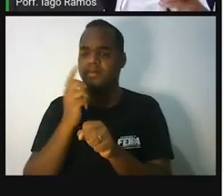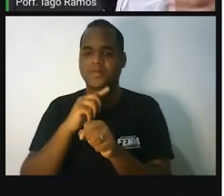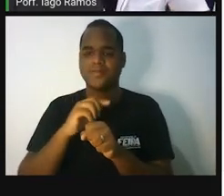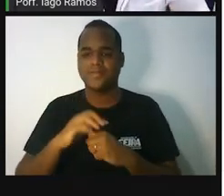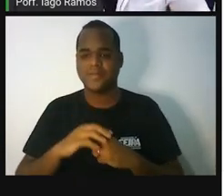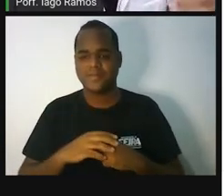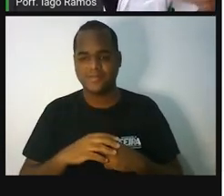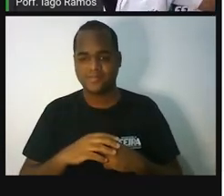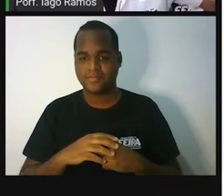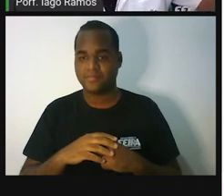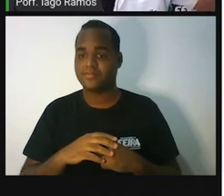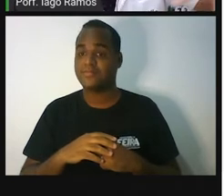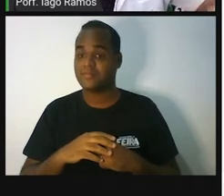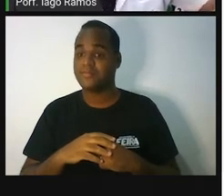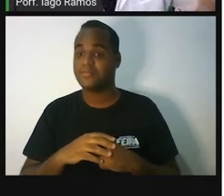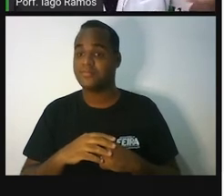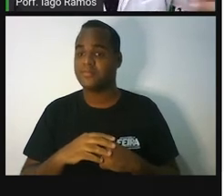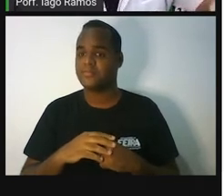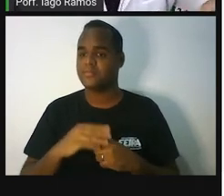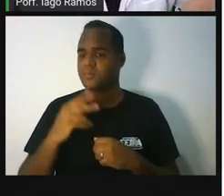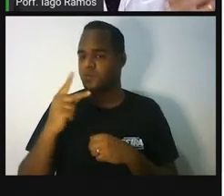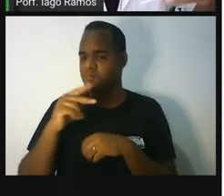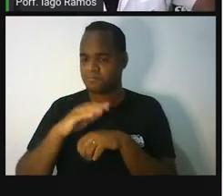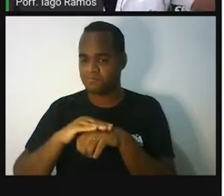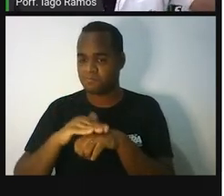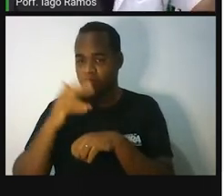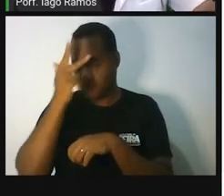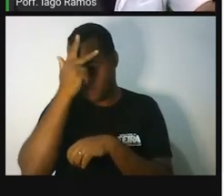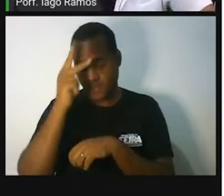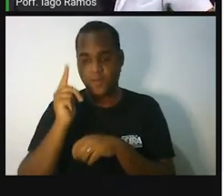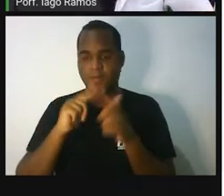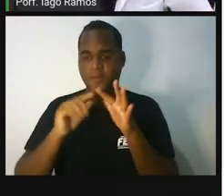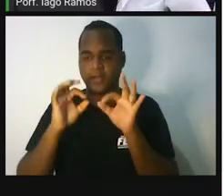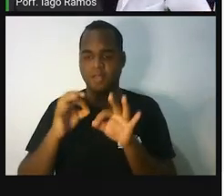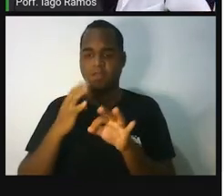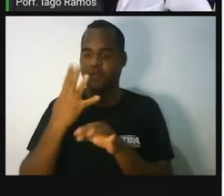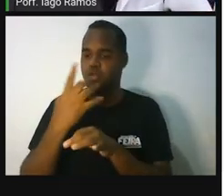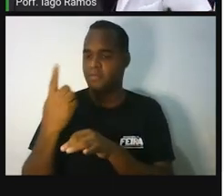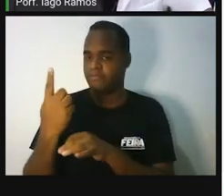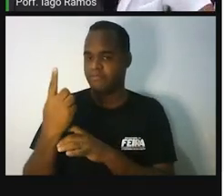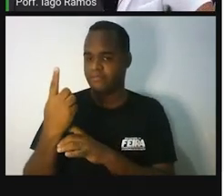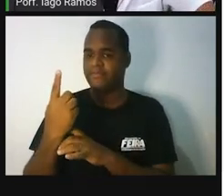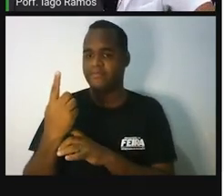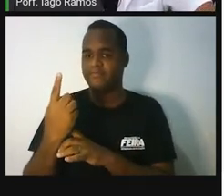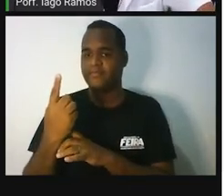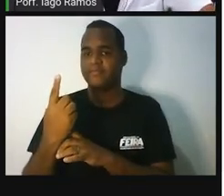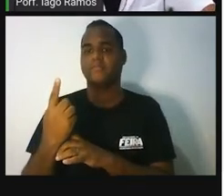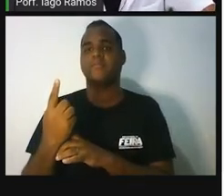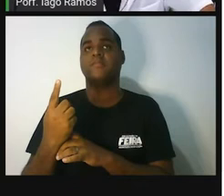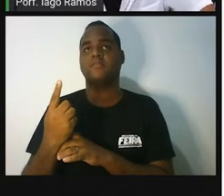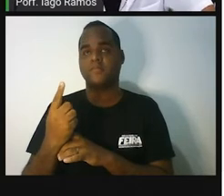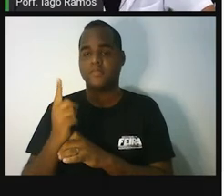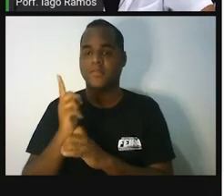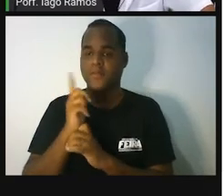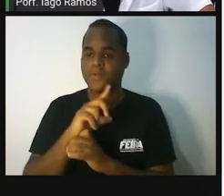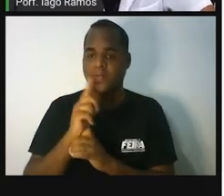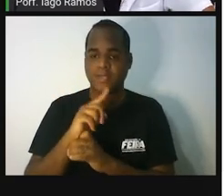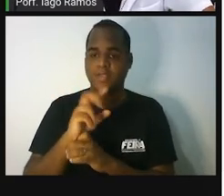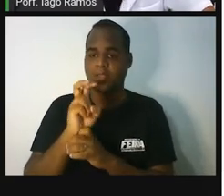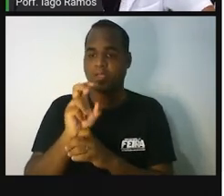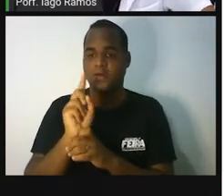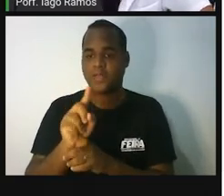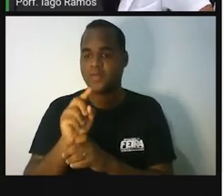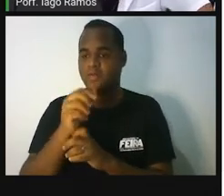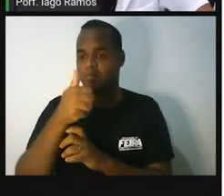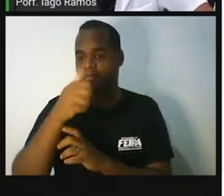Nesse caso aqui, se você estivesse fazendo com essa pessoa que calça 41, vai dar 5.100.